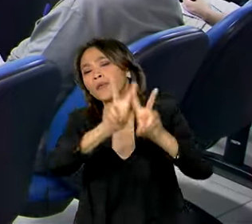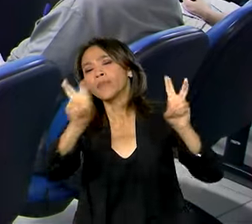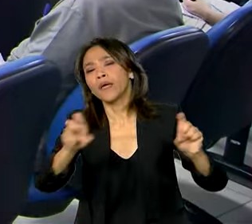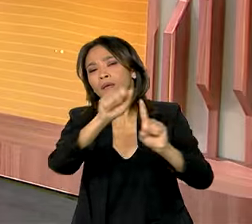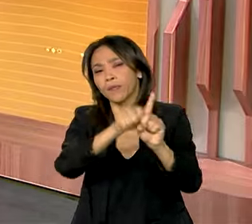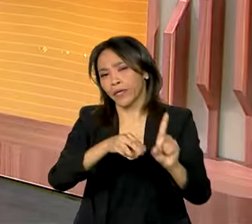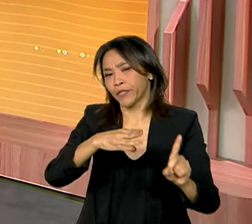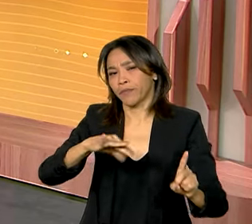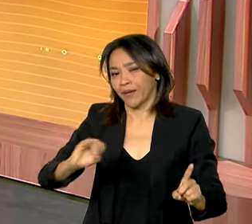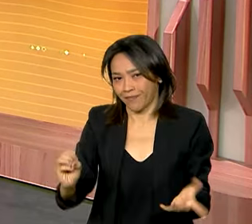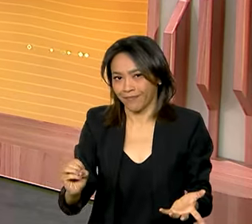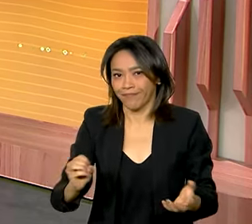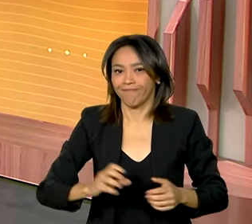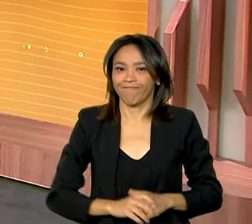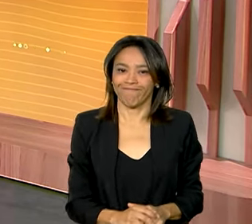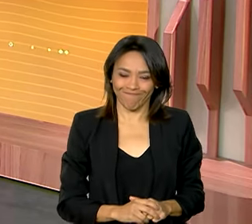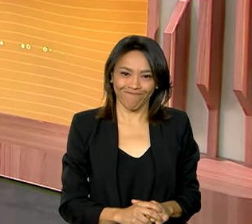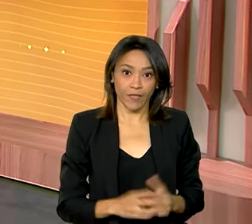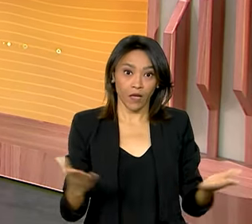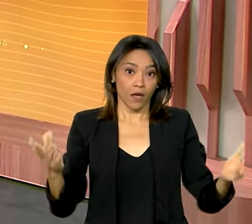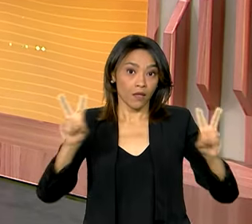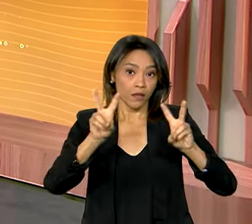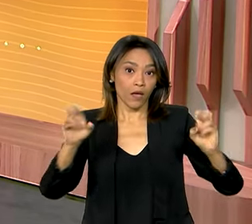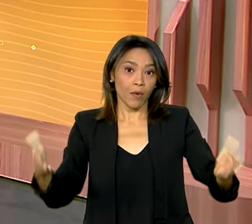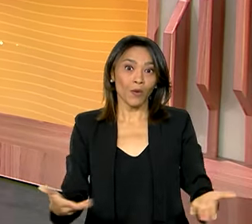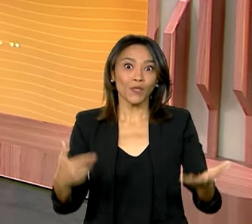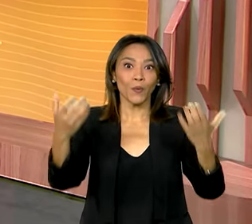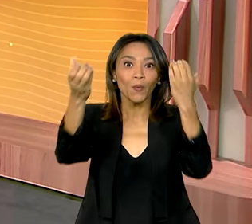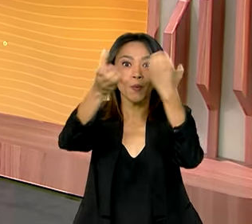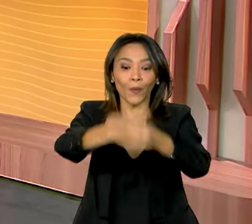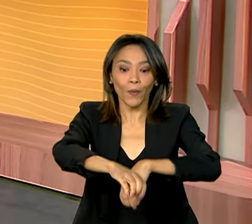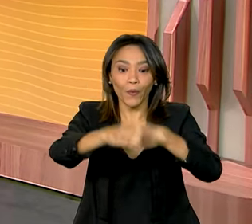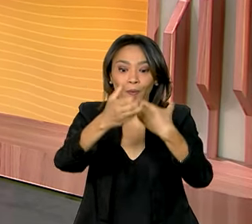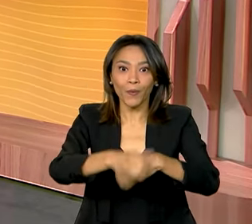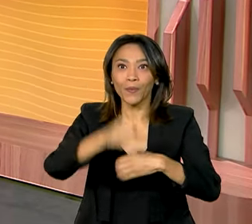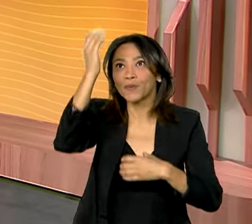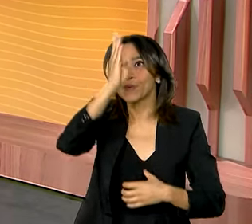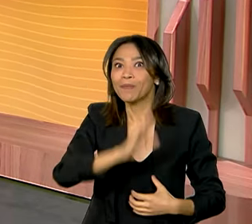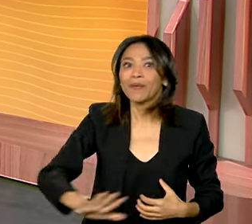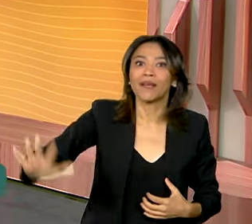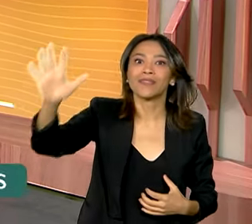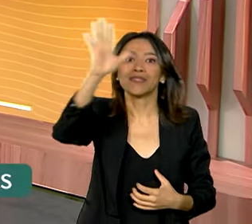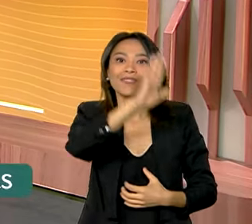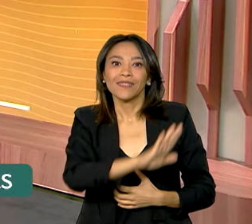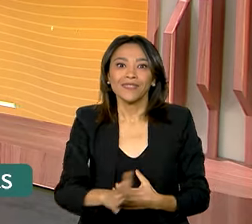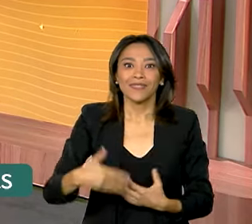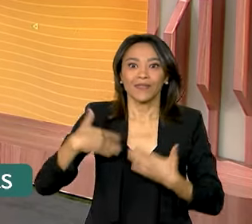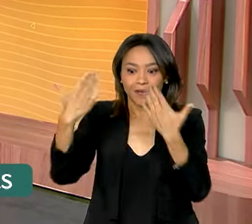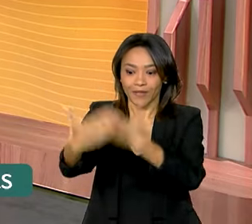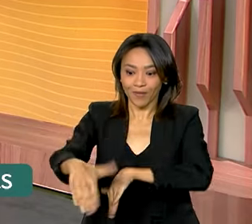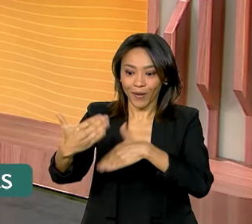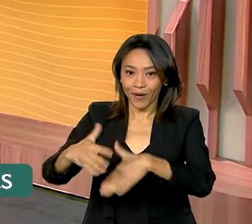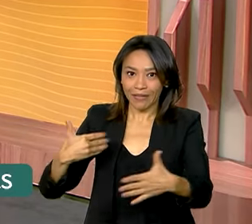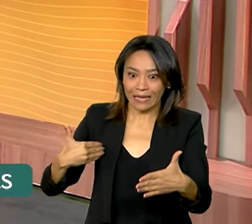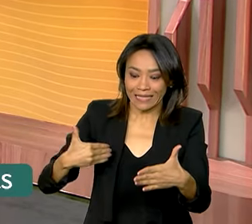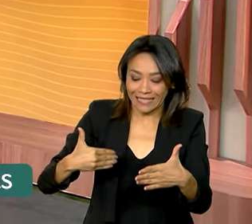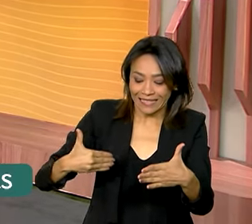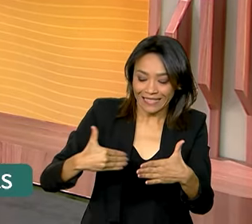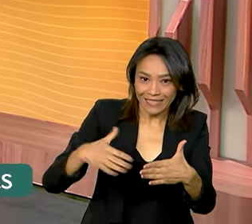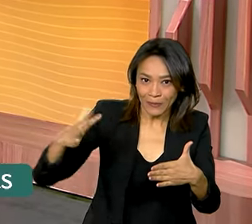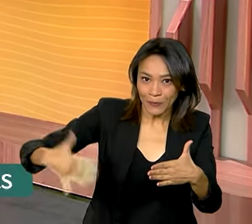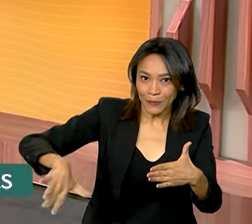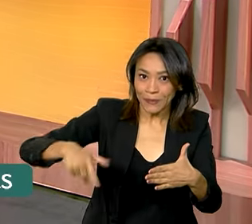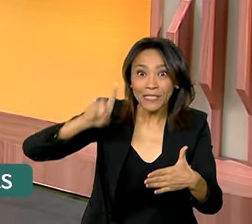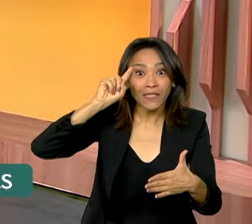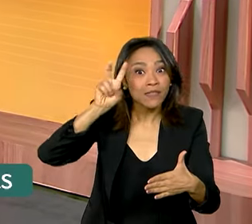de maio. E o assunto agora é o concurso público nacional unificado. As provas estão chegando, vão ser no dia